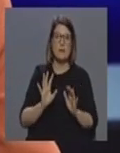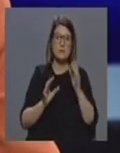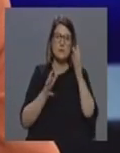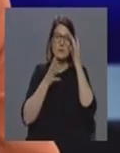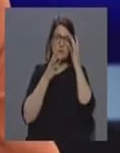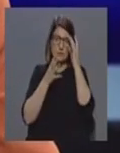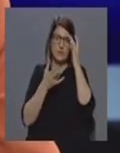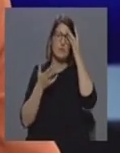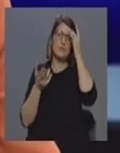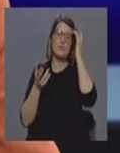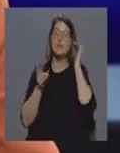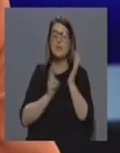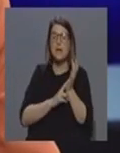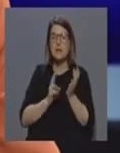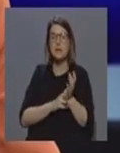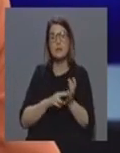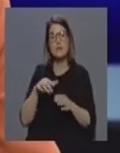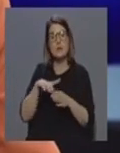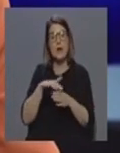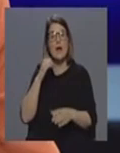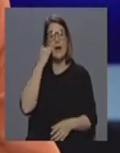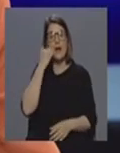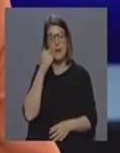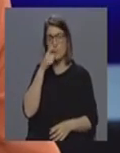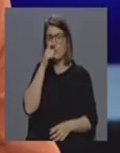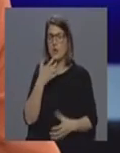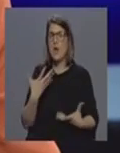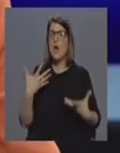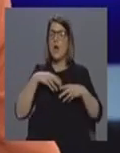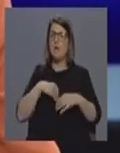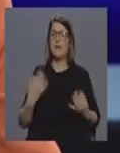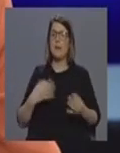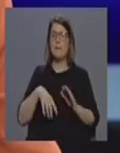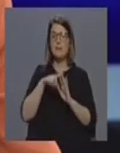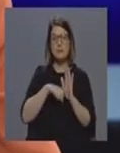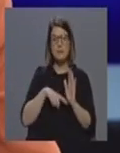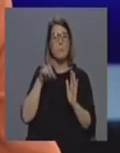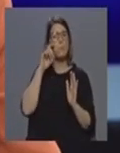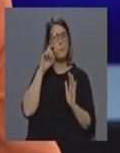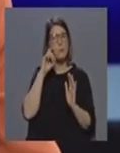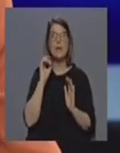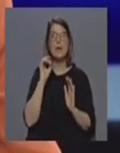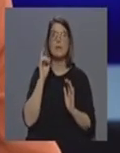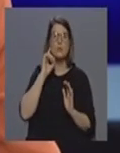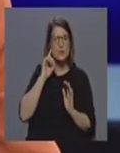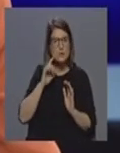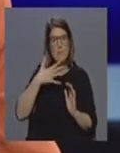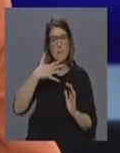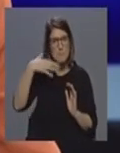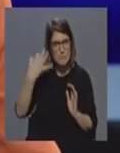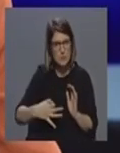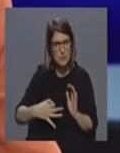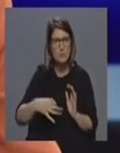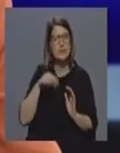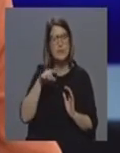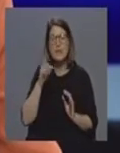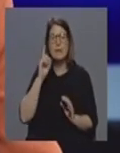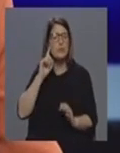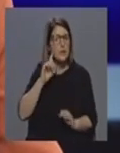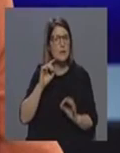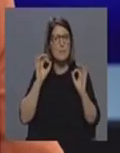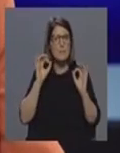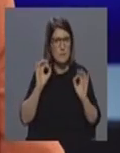gravidade da situação para que as pessoas interiorizem que as medidas de proteção são verdadeiramente importantes e verdadeiramente essenciais.